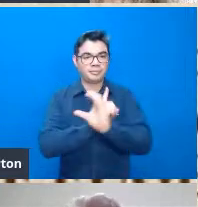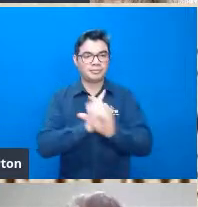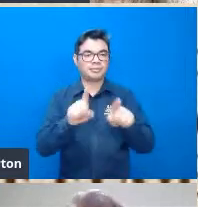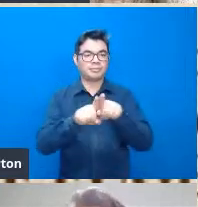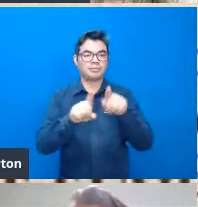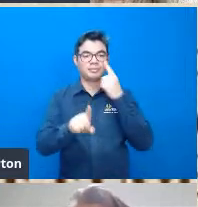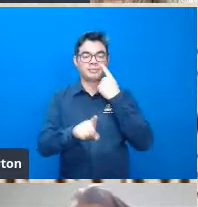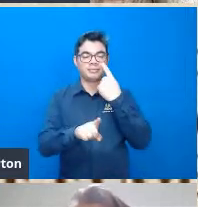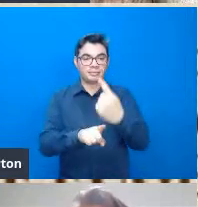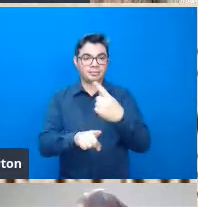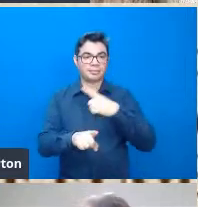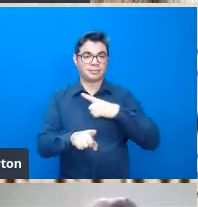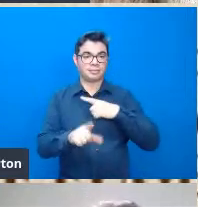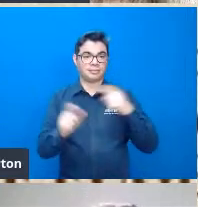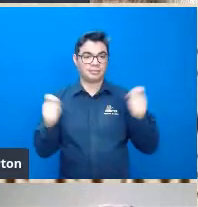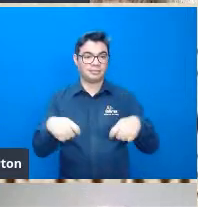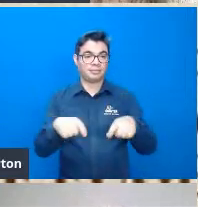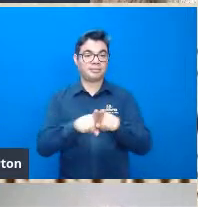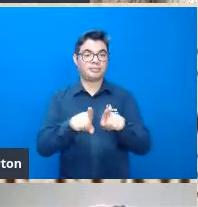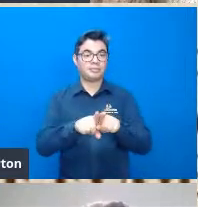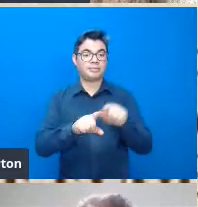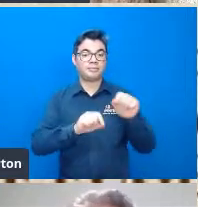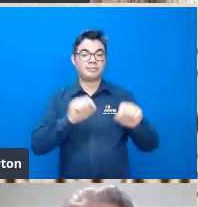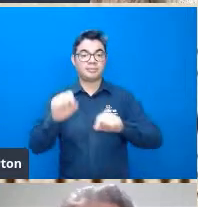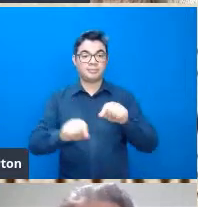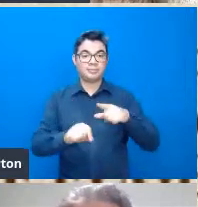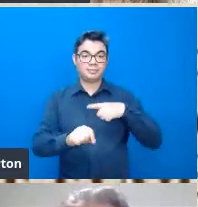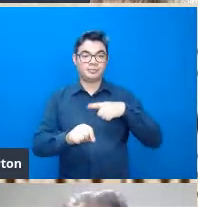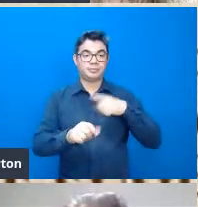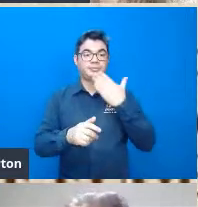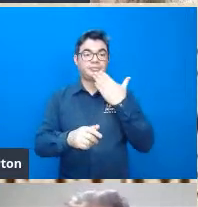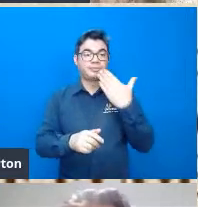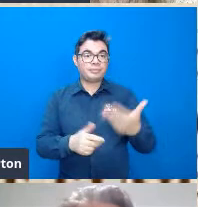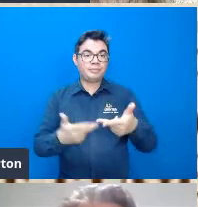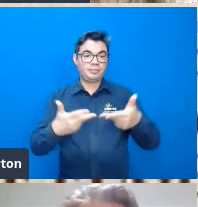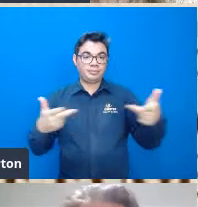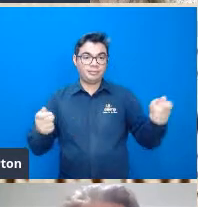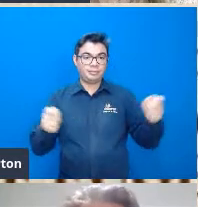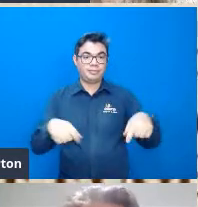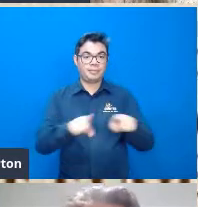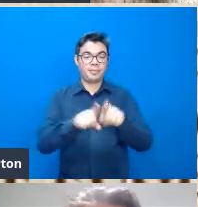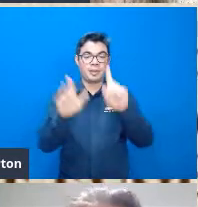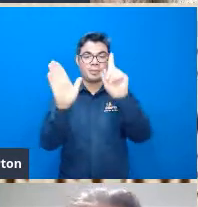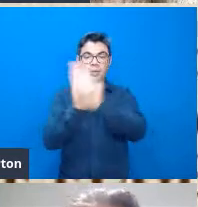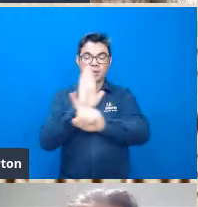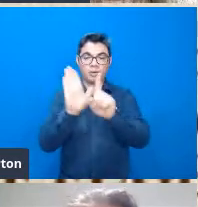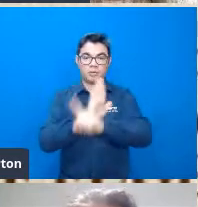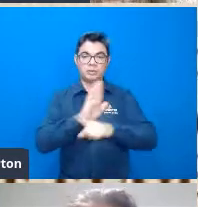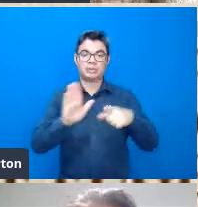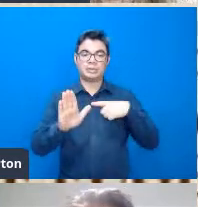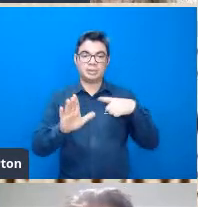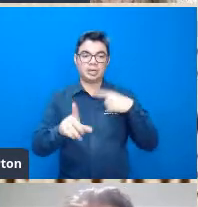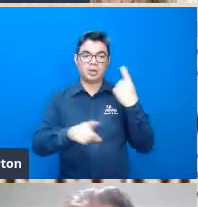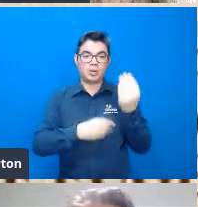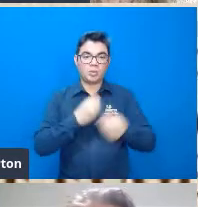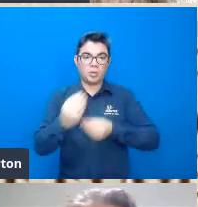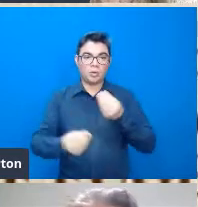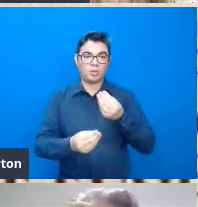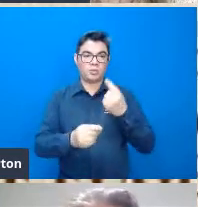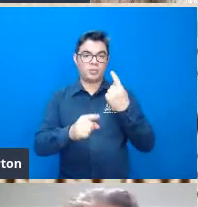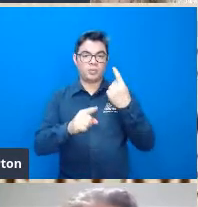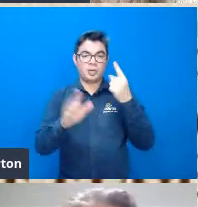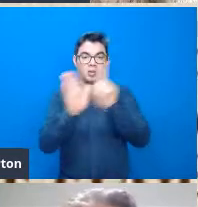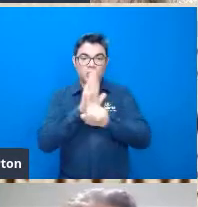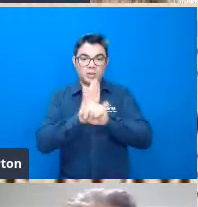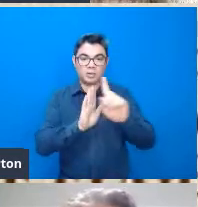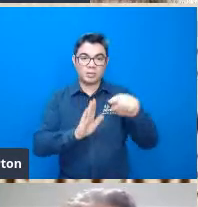acompanhando então temos aí muitos elogios muitas perguntas também que ficam para a gente conversar mais para frente